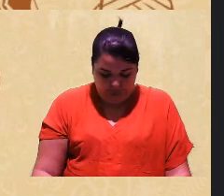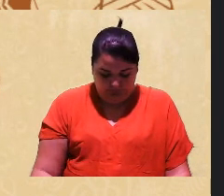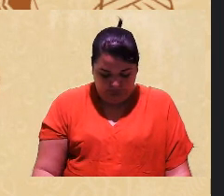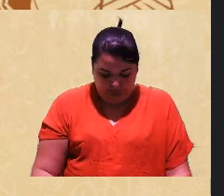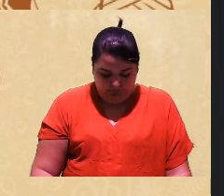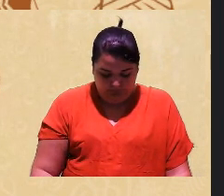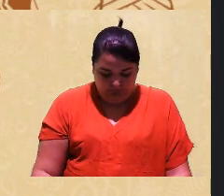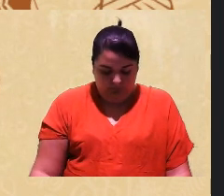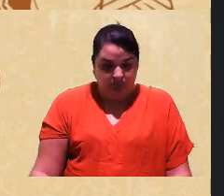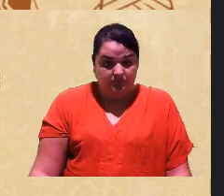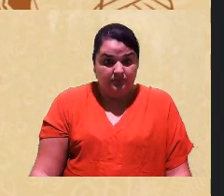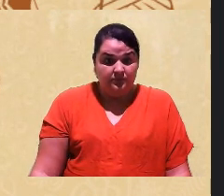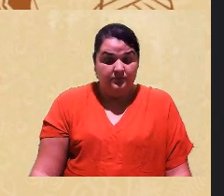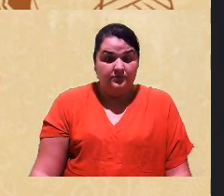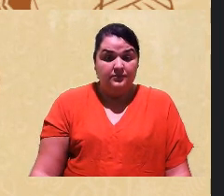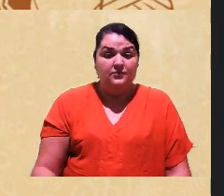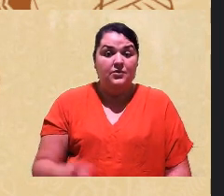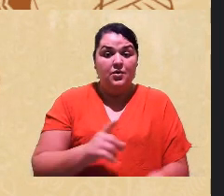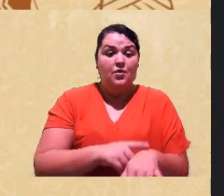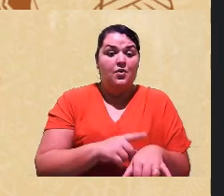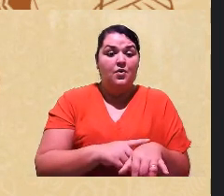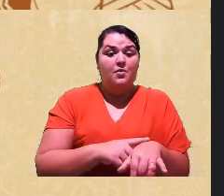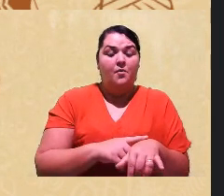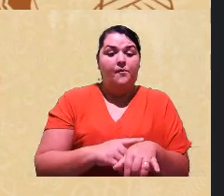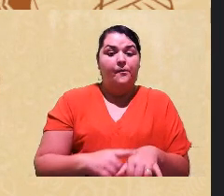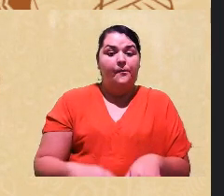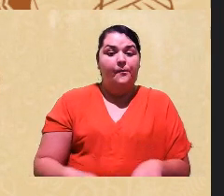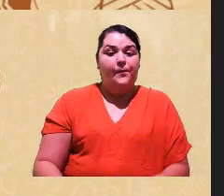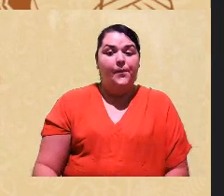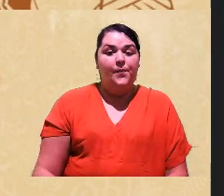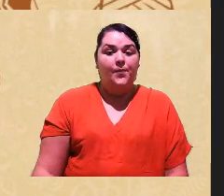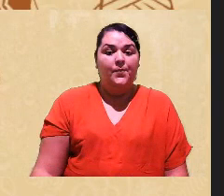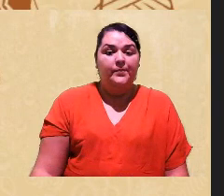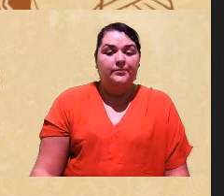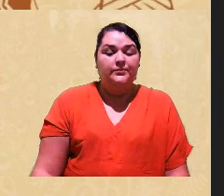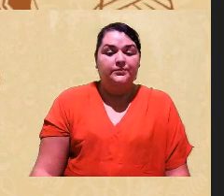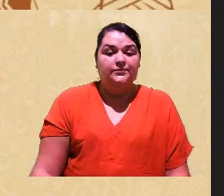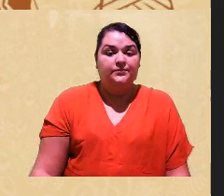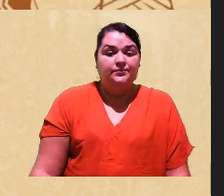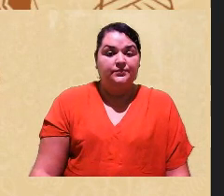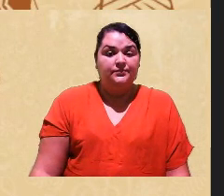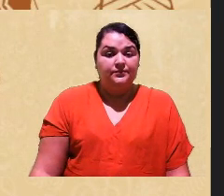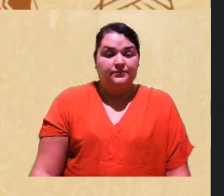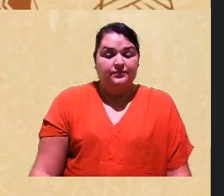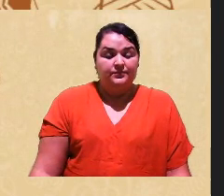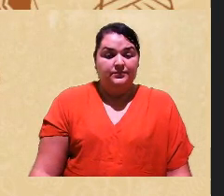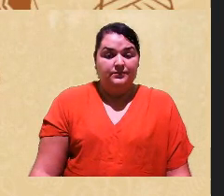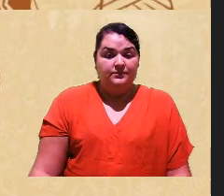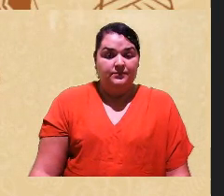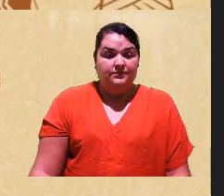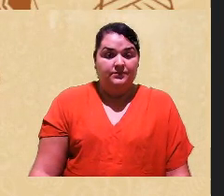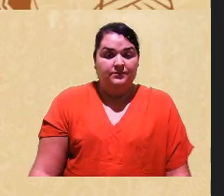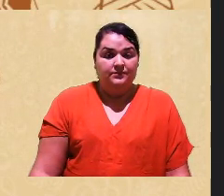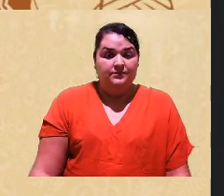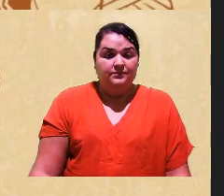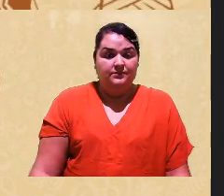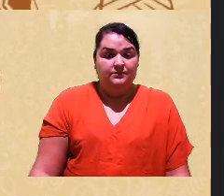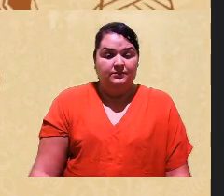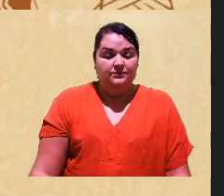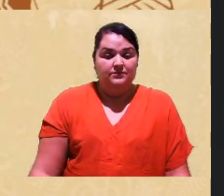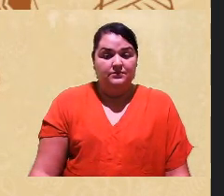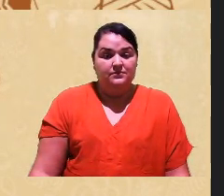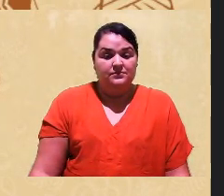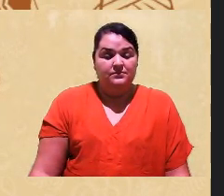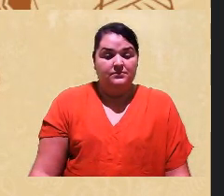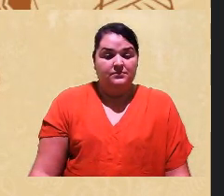Na hora que você for selecionar o vídeo, vai ter uma caixinha escrito assim, compartilhar também o áudio, você tem que selecionar esse